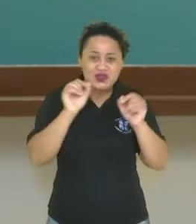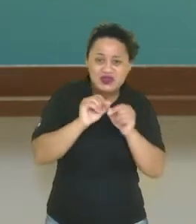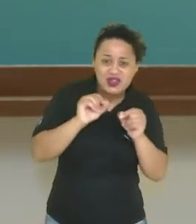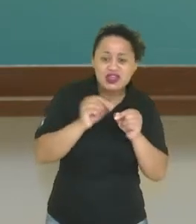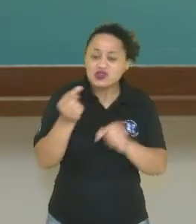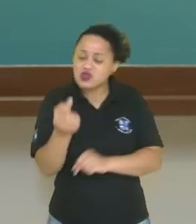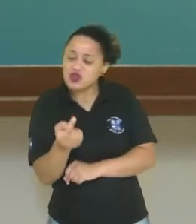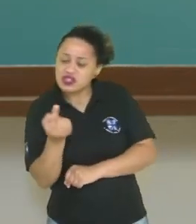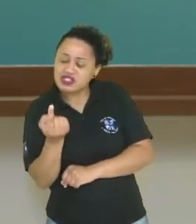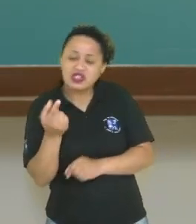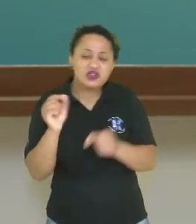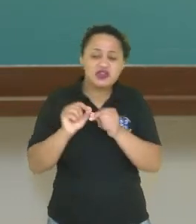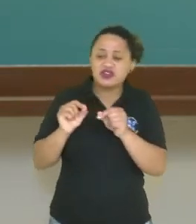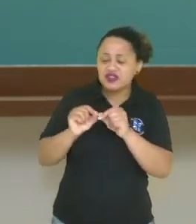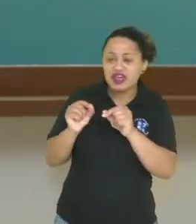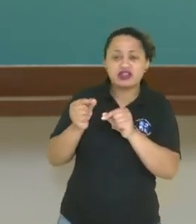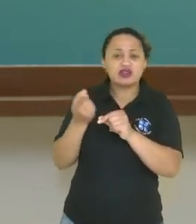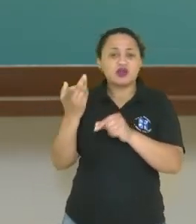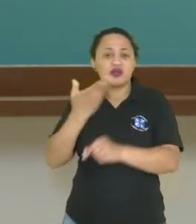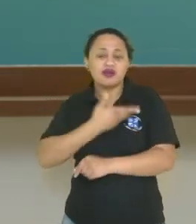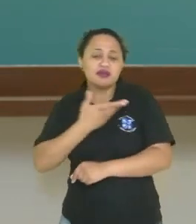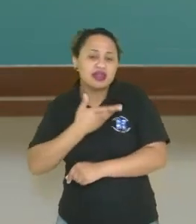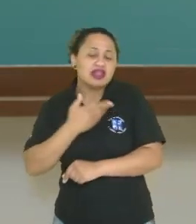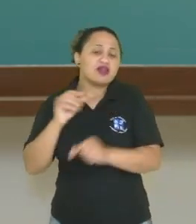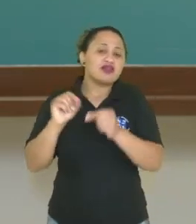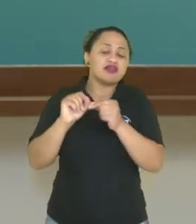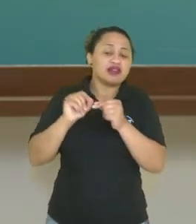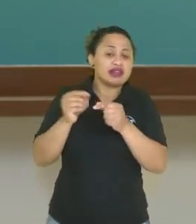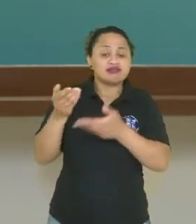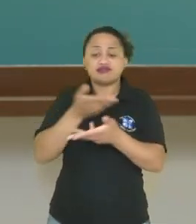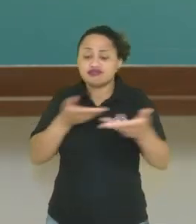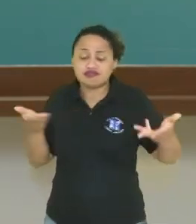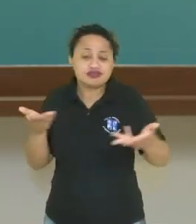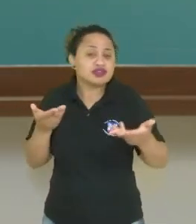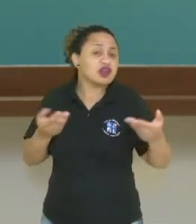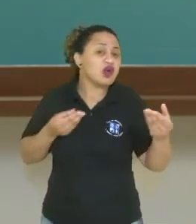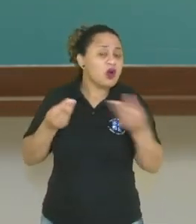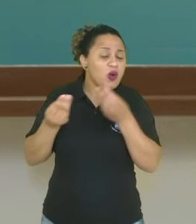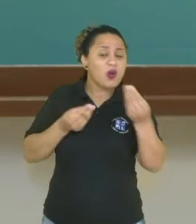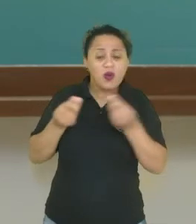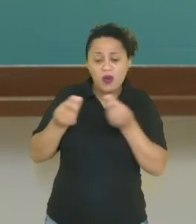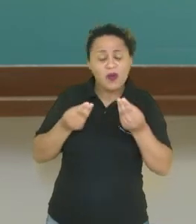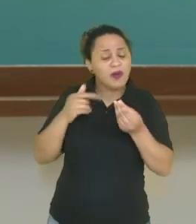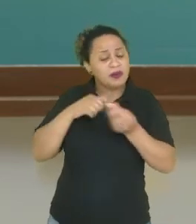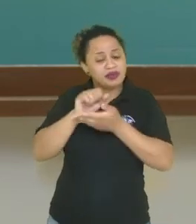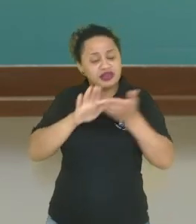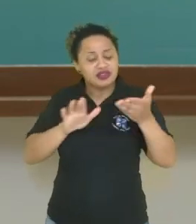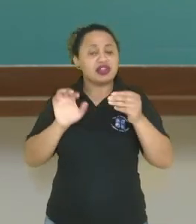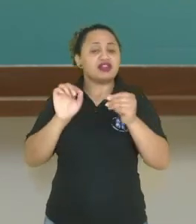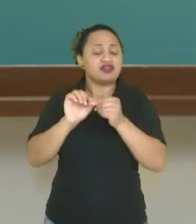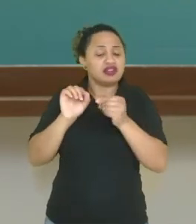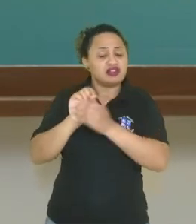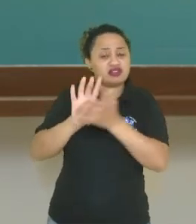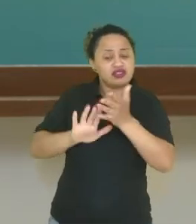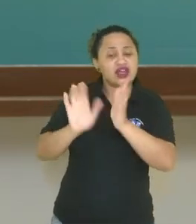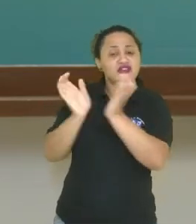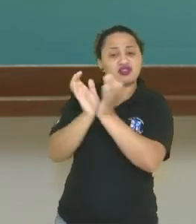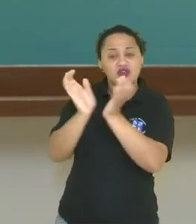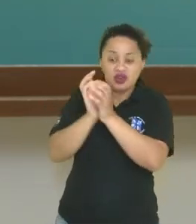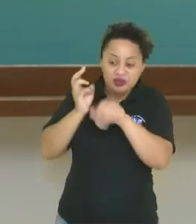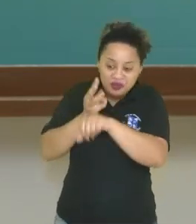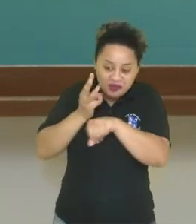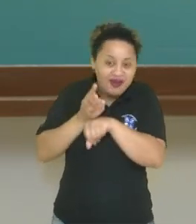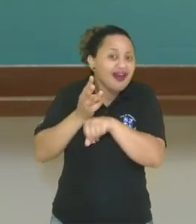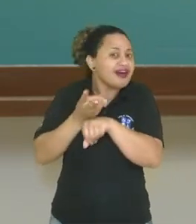sozinho? Fico pensando aí, se já estão socializando aí, né? Fazendo em grupo, em equipe ali pelo WhatsApp,